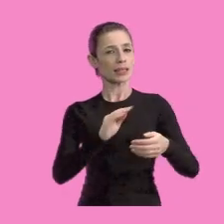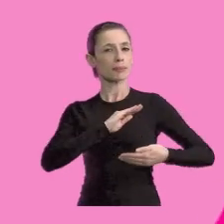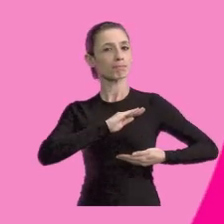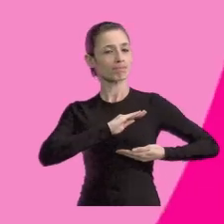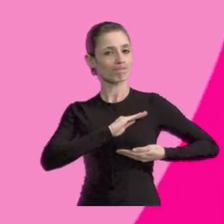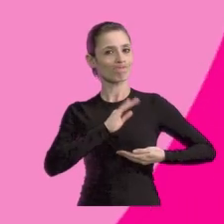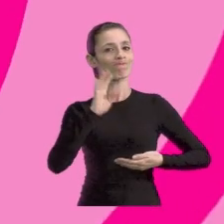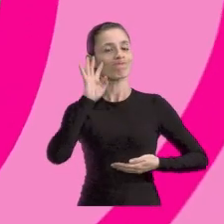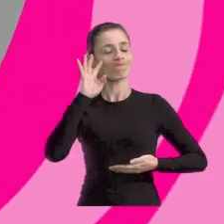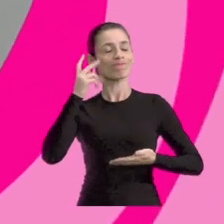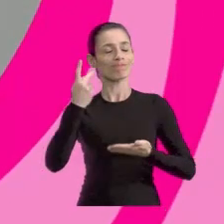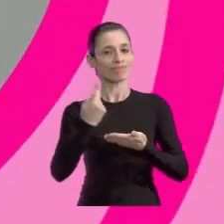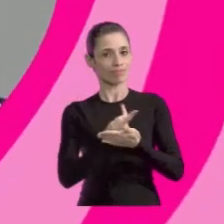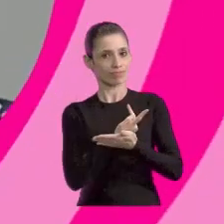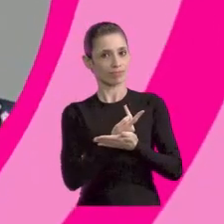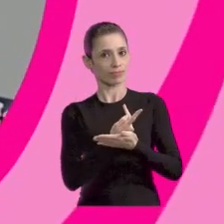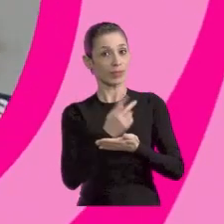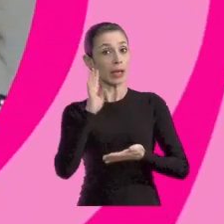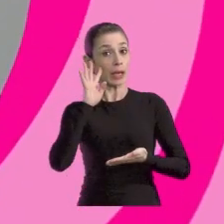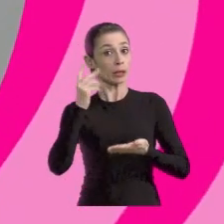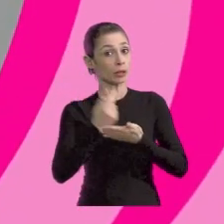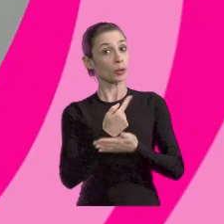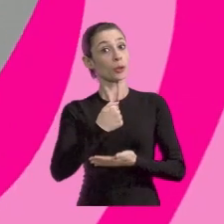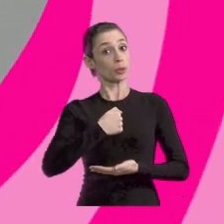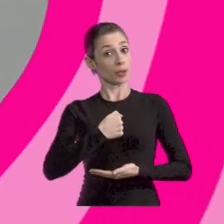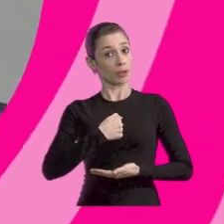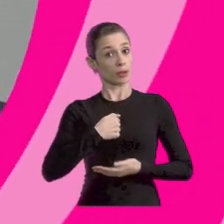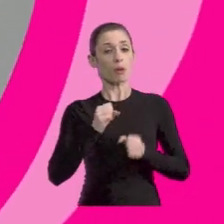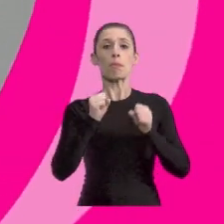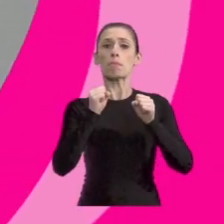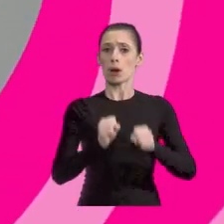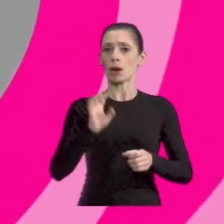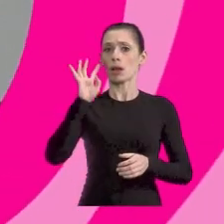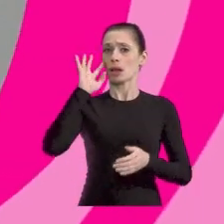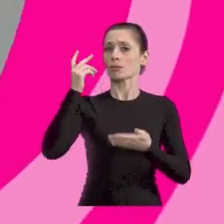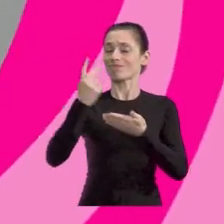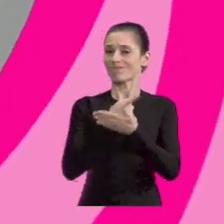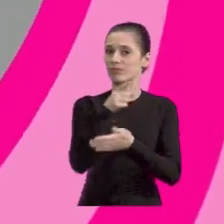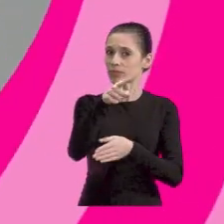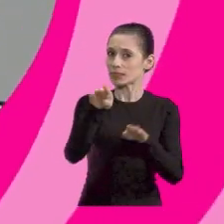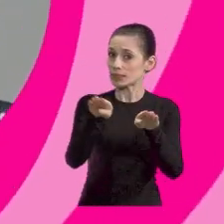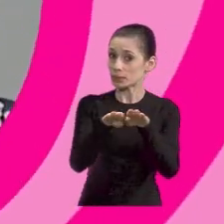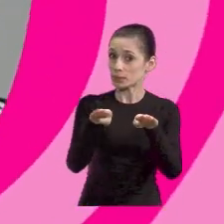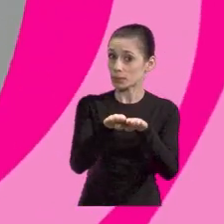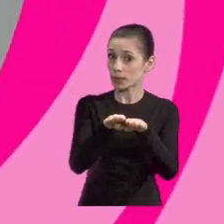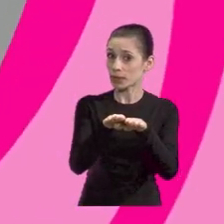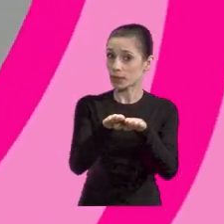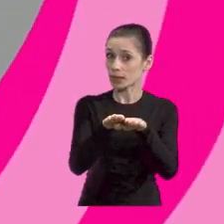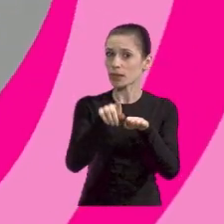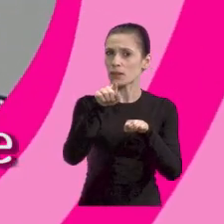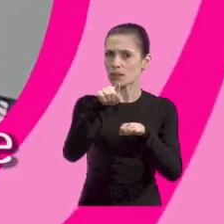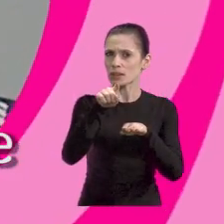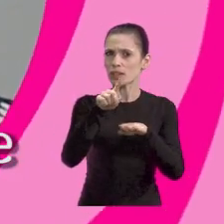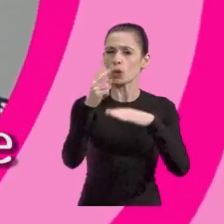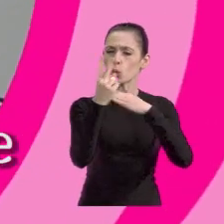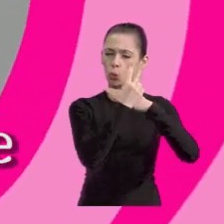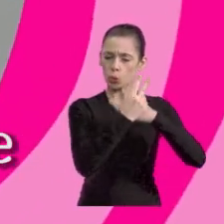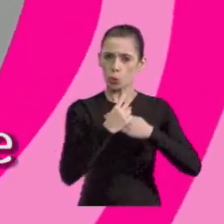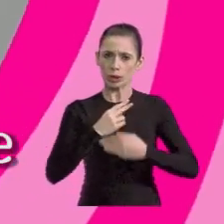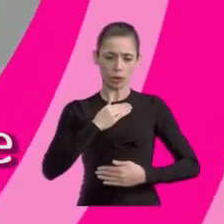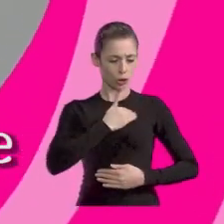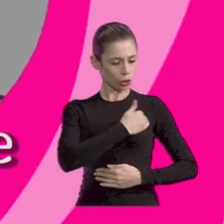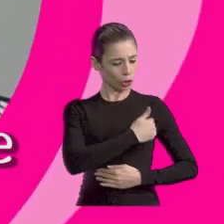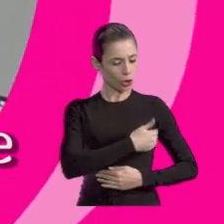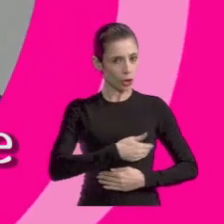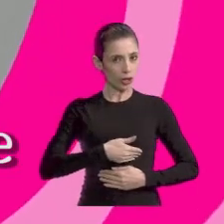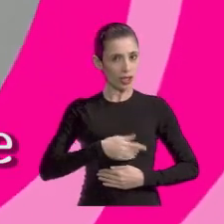Câncer de mama acontece, aconteceu comigo e pode acontecer com você também. Fique alerta,